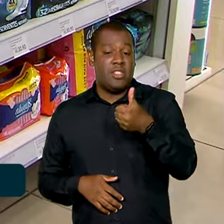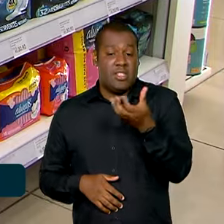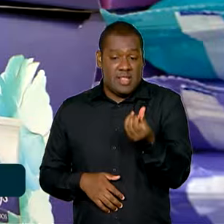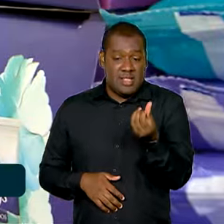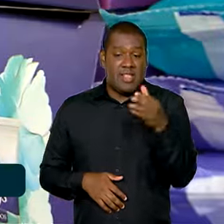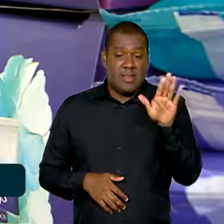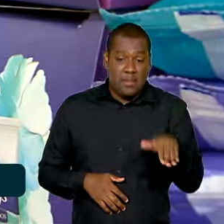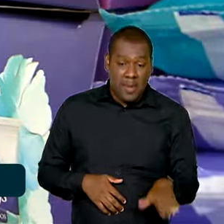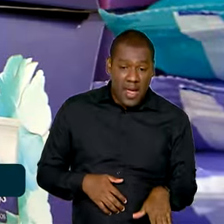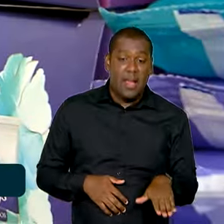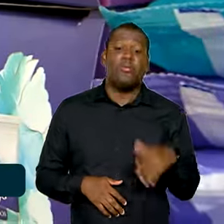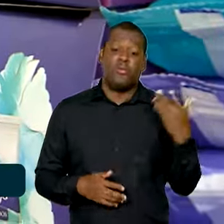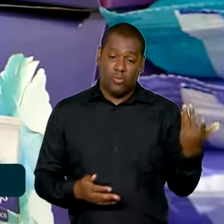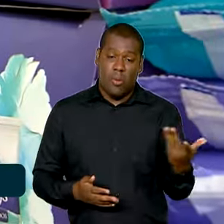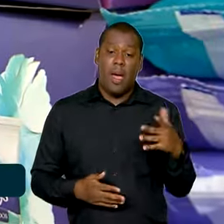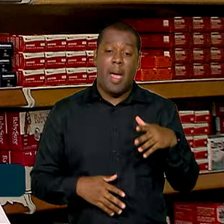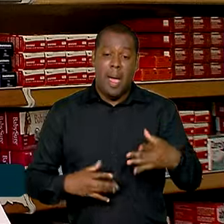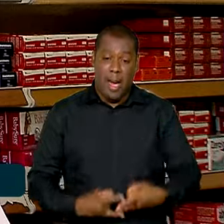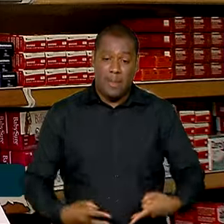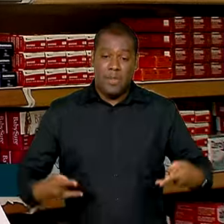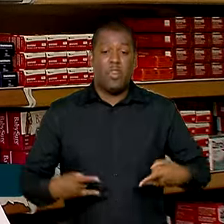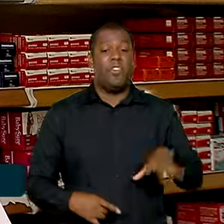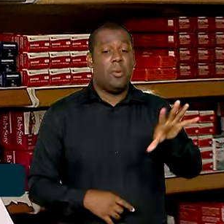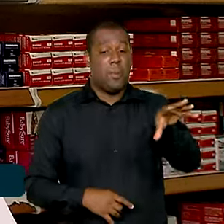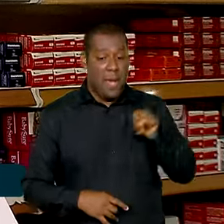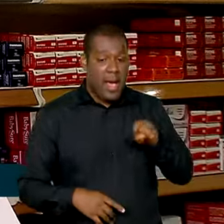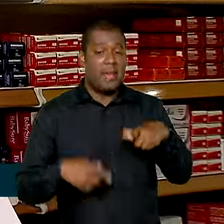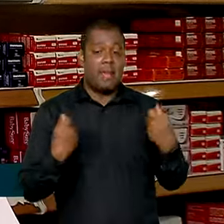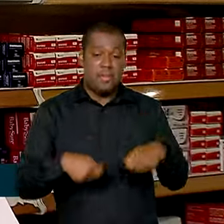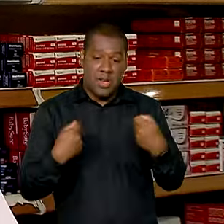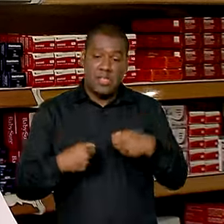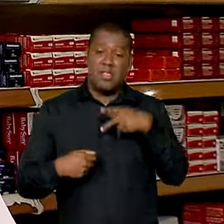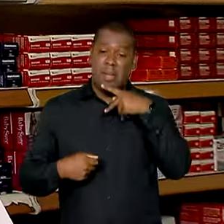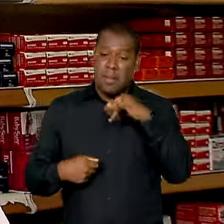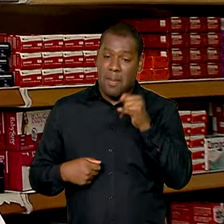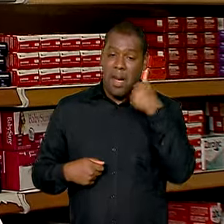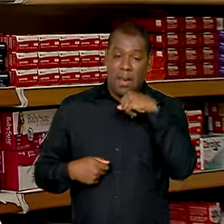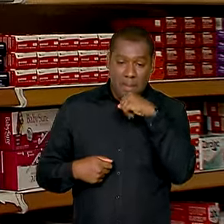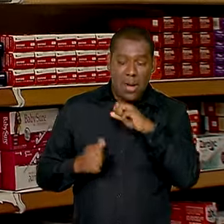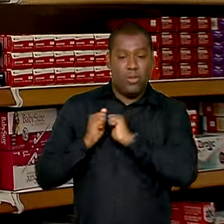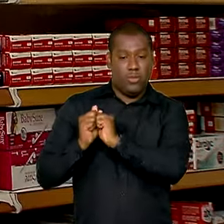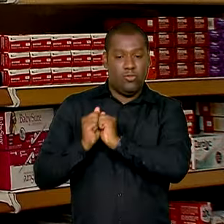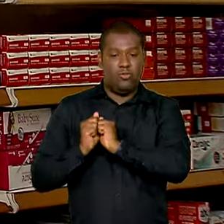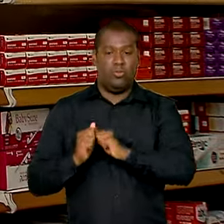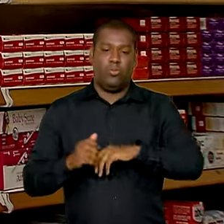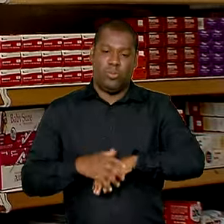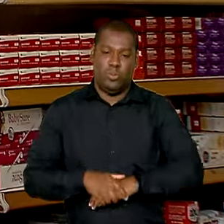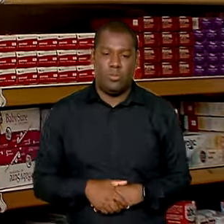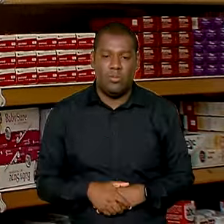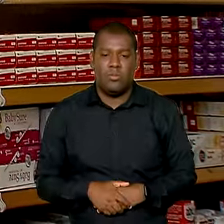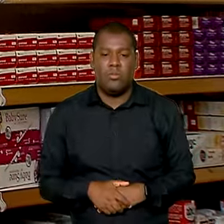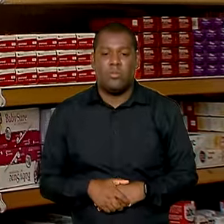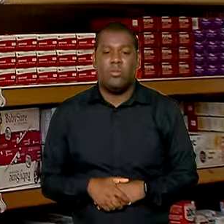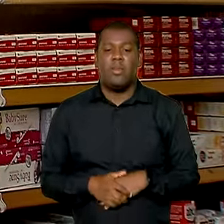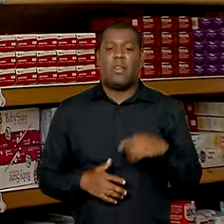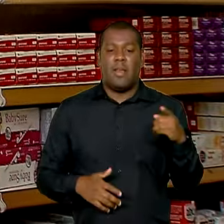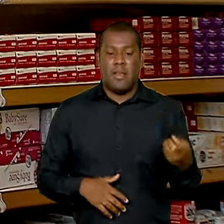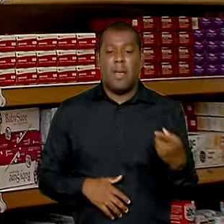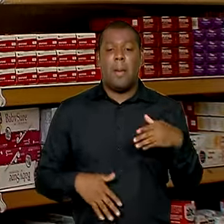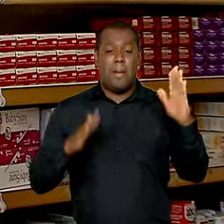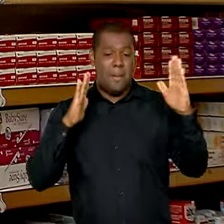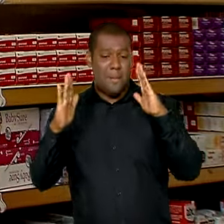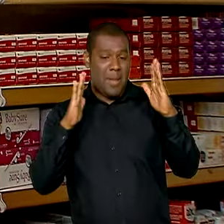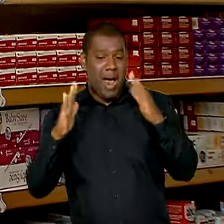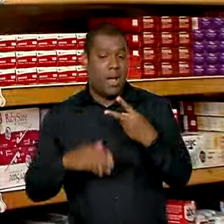companhia do responsável legal. O paciente pode vir aqui retirar até 40 absorventes em 56 dias, para